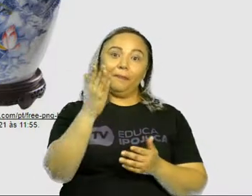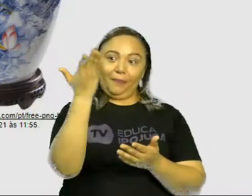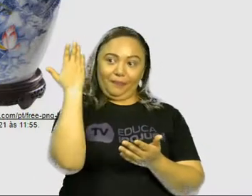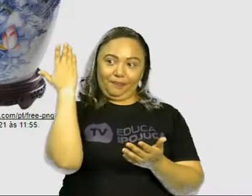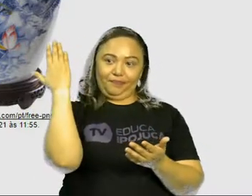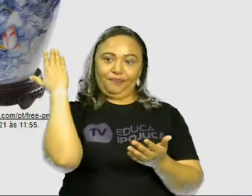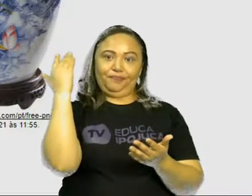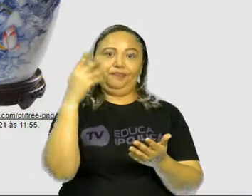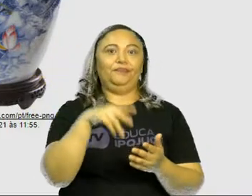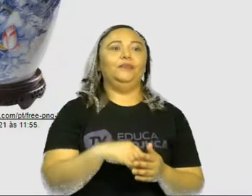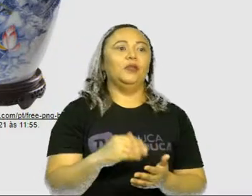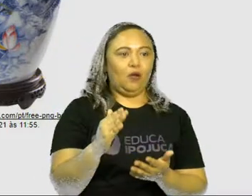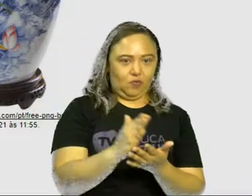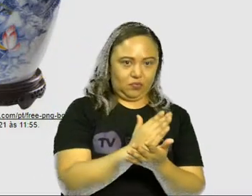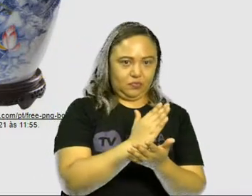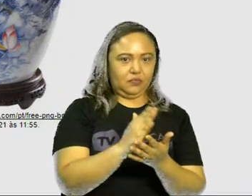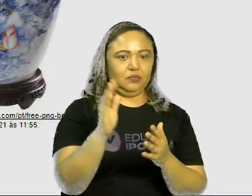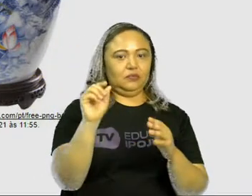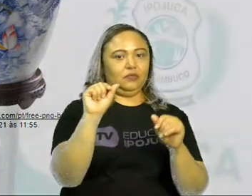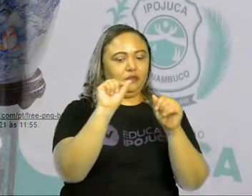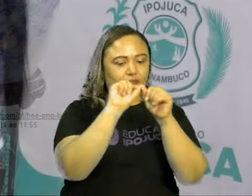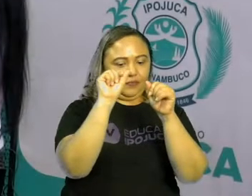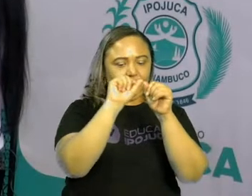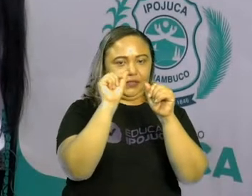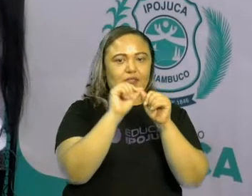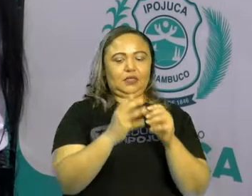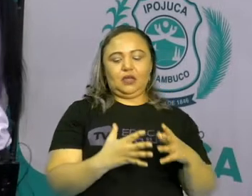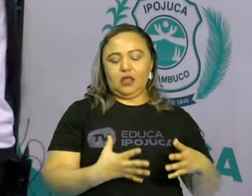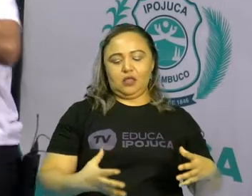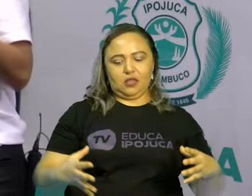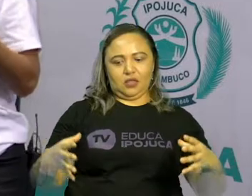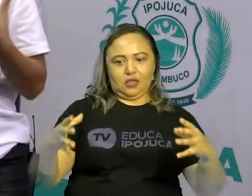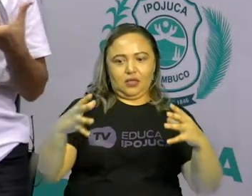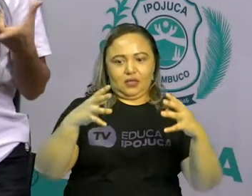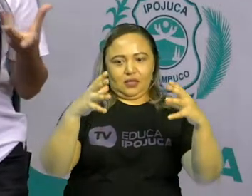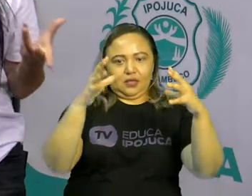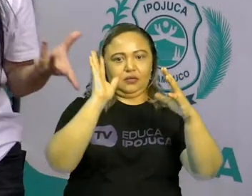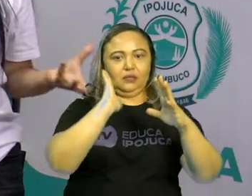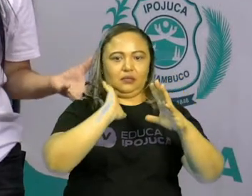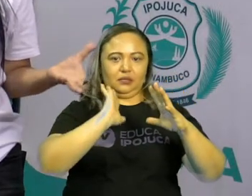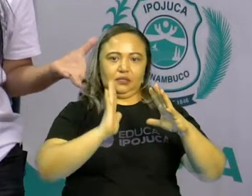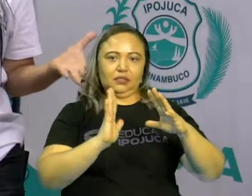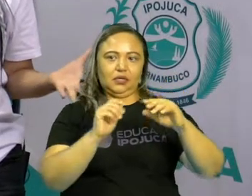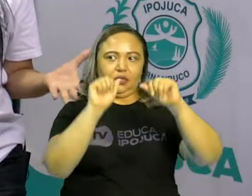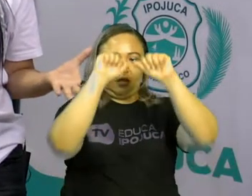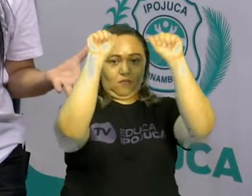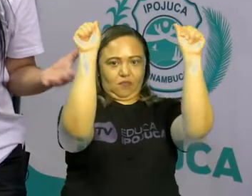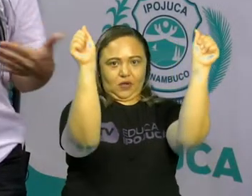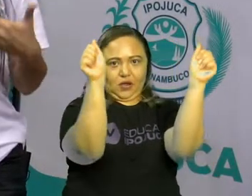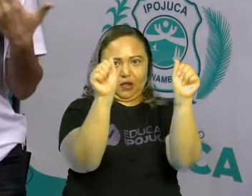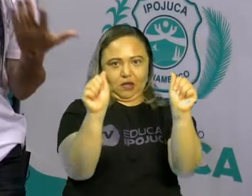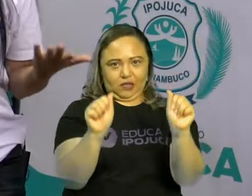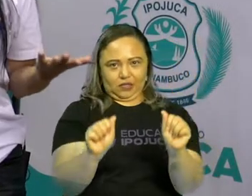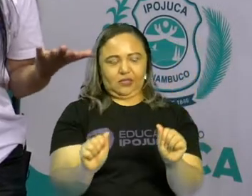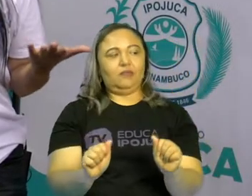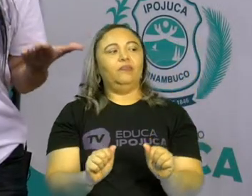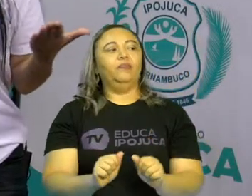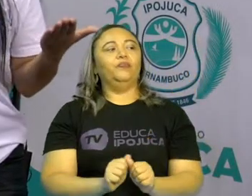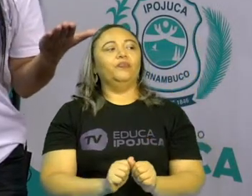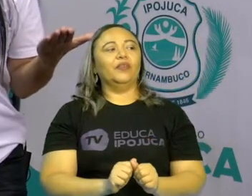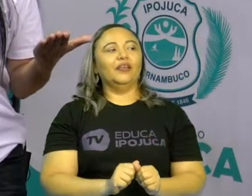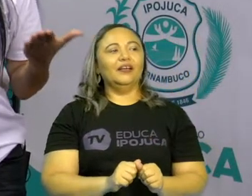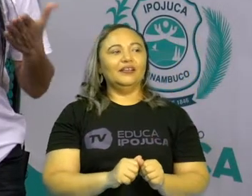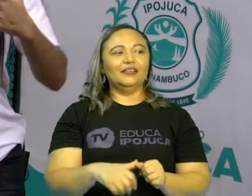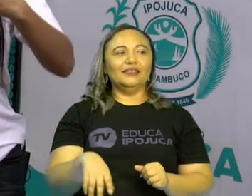argila, que a gente já viu também, né, e muitas vezes, eles começam a formar a arte na cerâmica. Com isso,